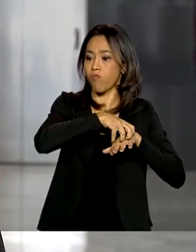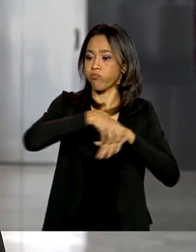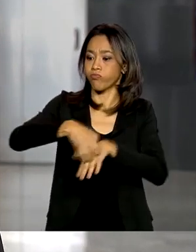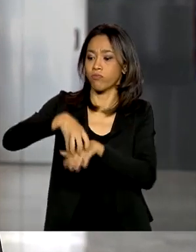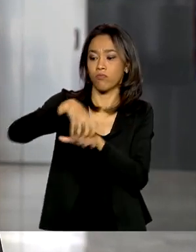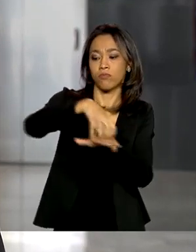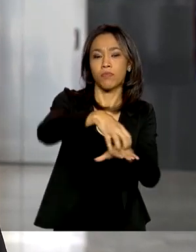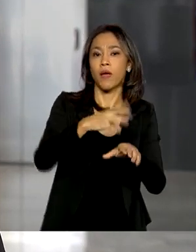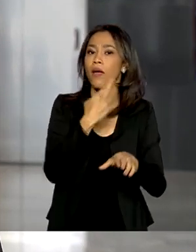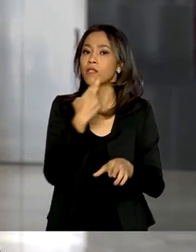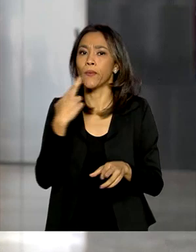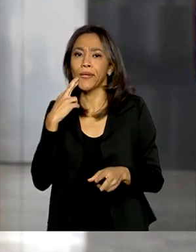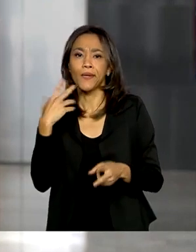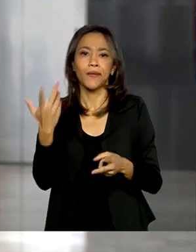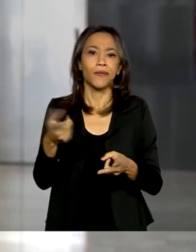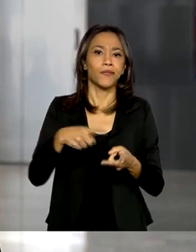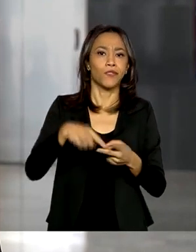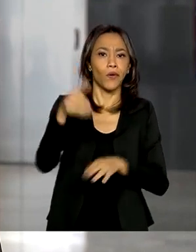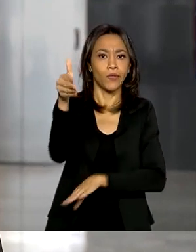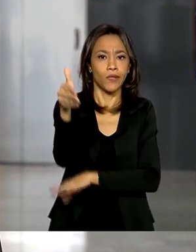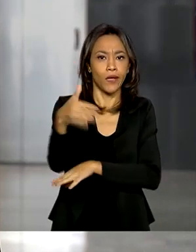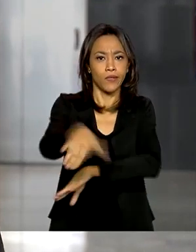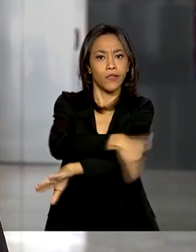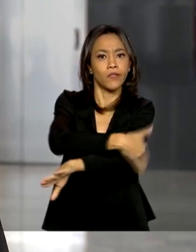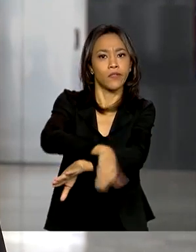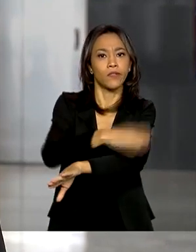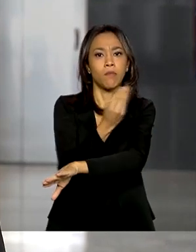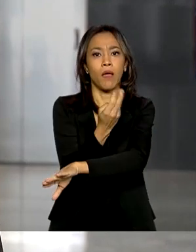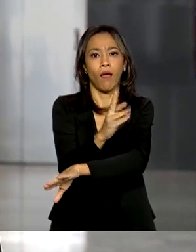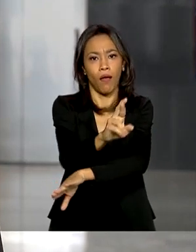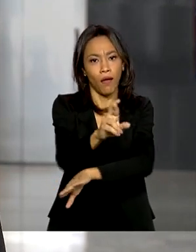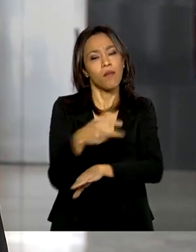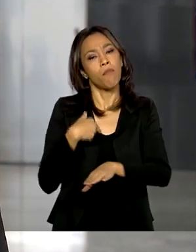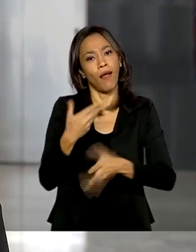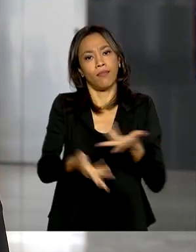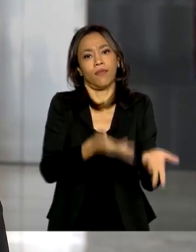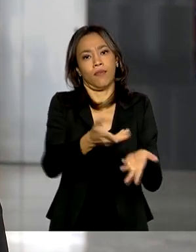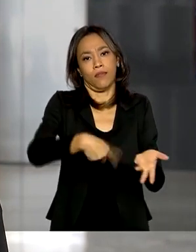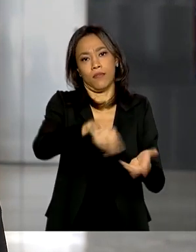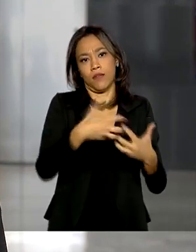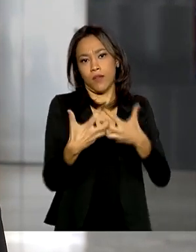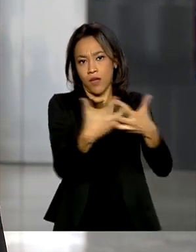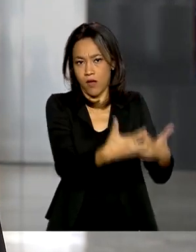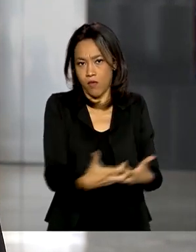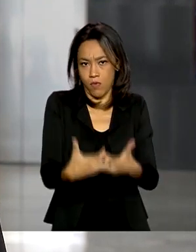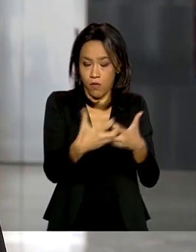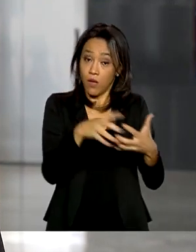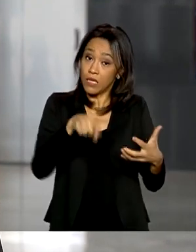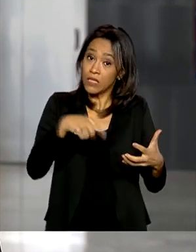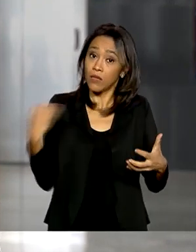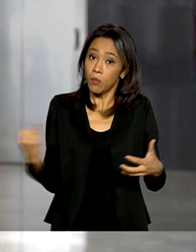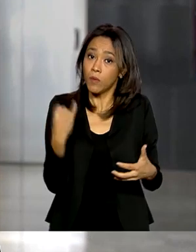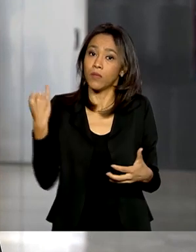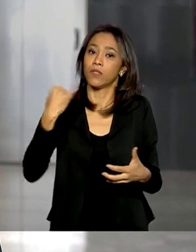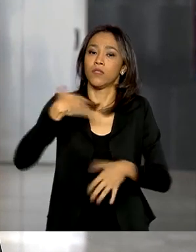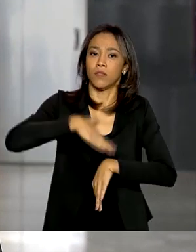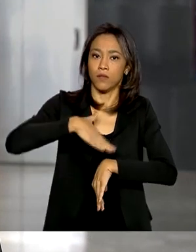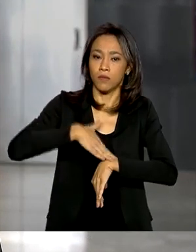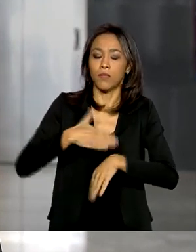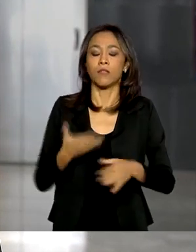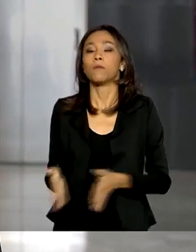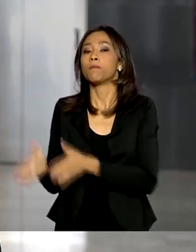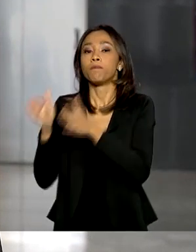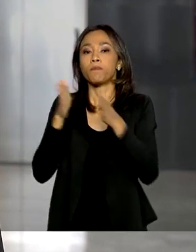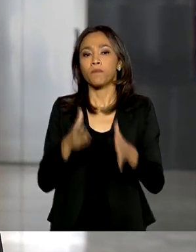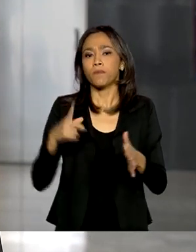restaurantes e hotéis que ficam na beira da estrada para atender os caminhoneiros podem funcionar, passam a ser serviço essencial nesse momento. Há ainda